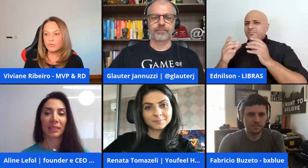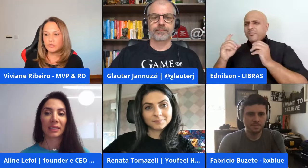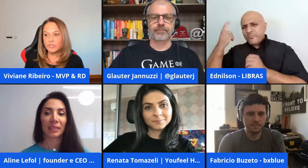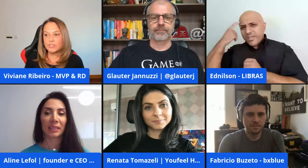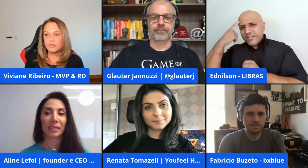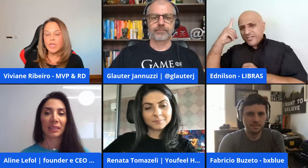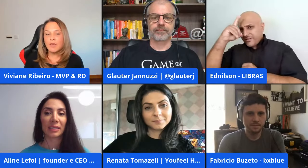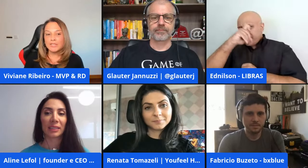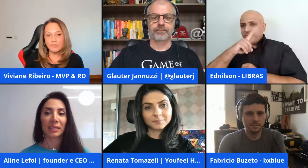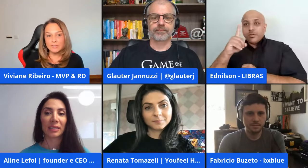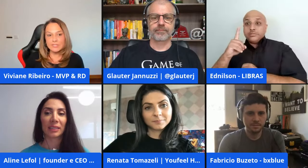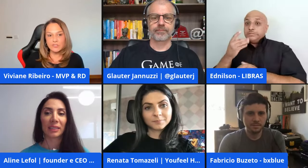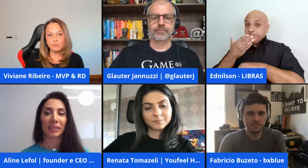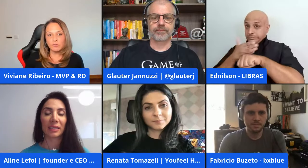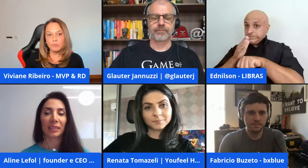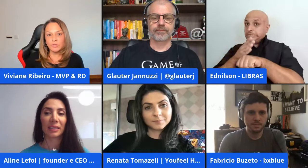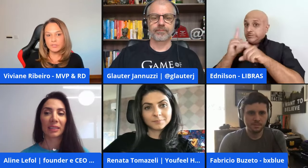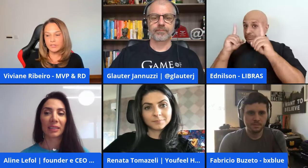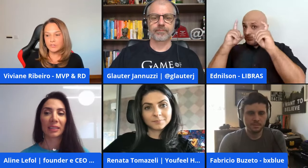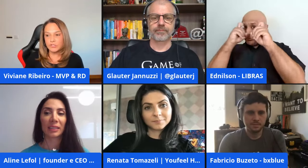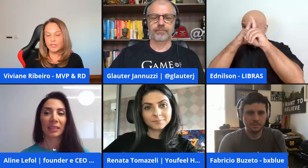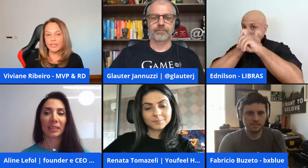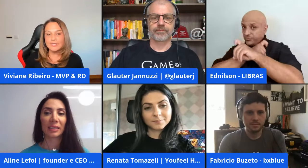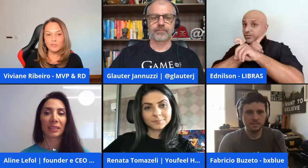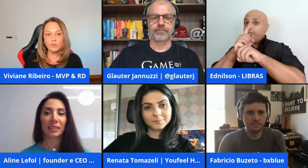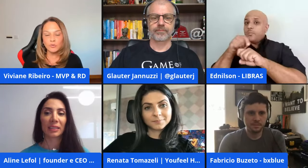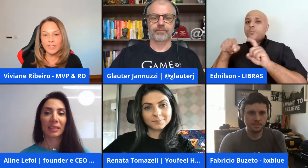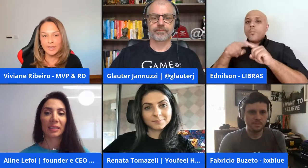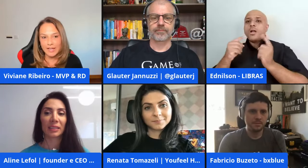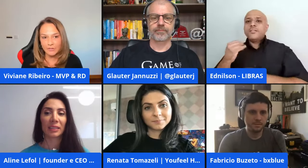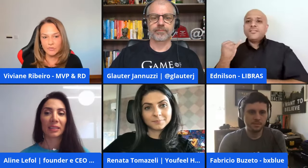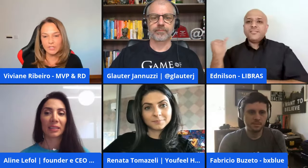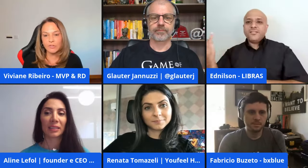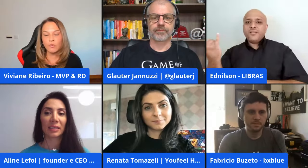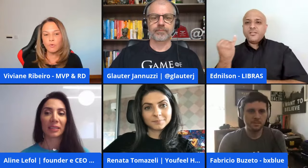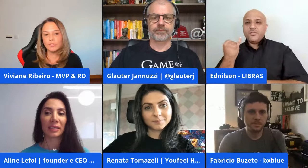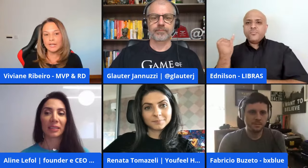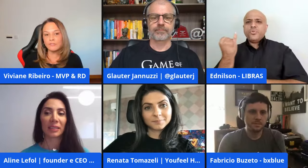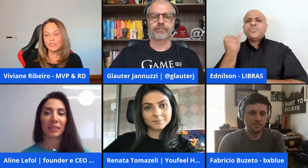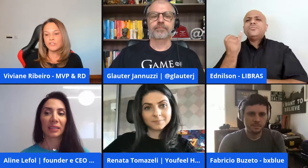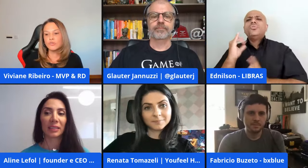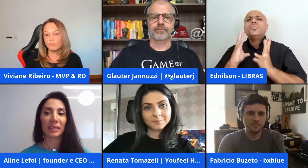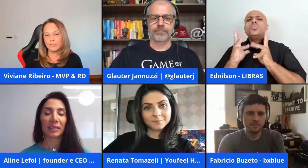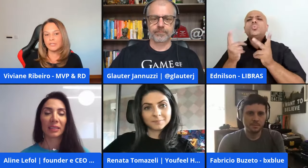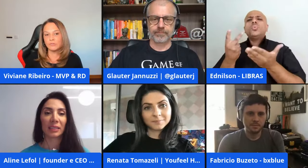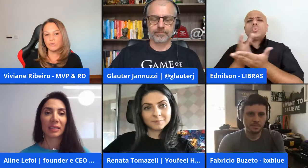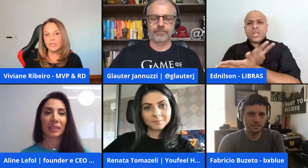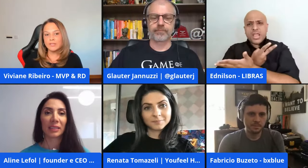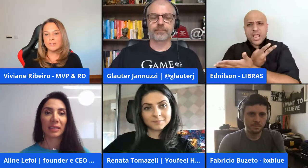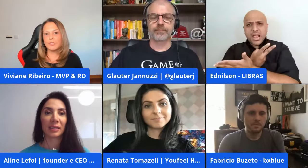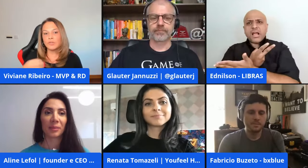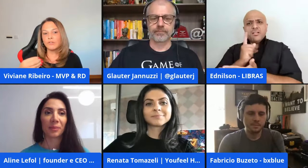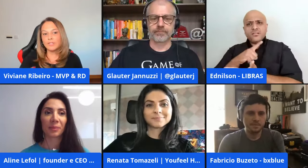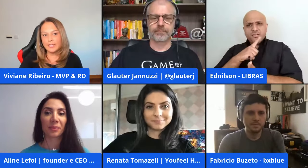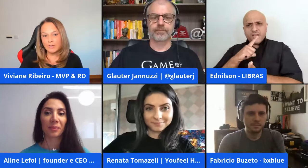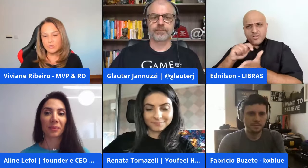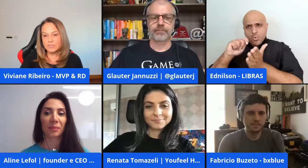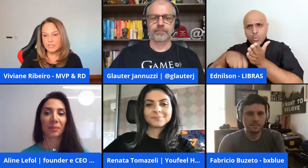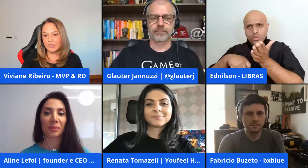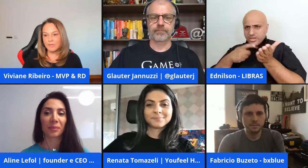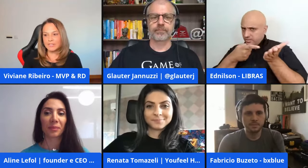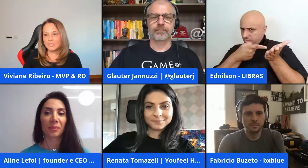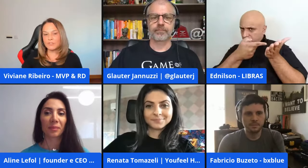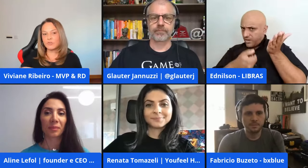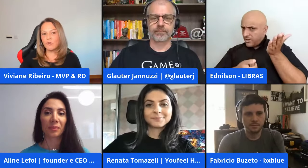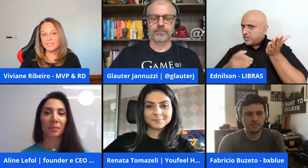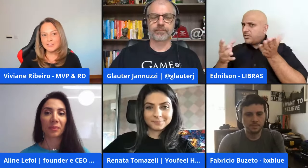é exercício muito difícil mas é um exercício muito importante e se tudo der errado será que o teu contrato tá te cobrindo se a pessoa não entregar